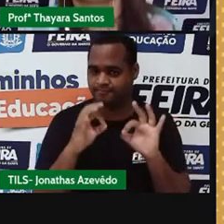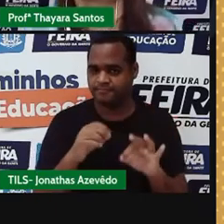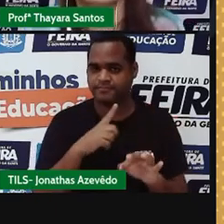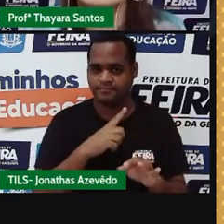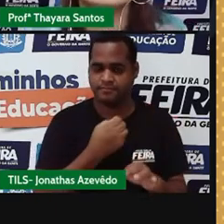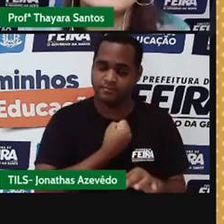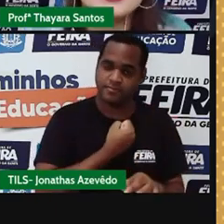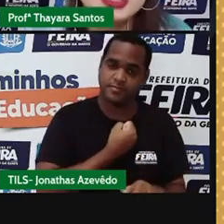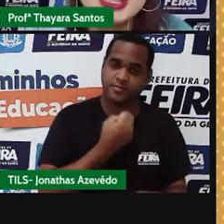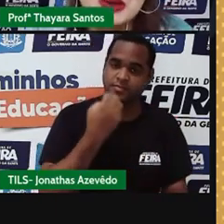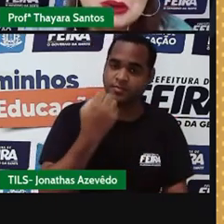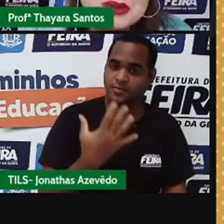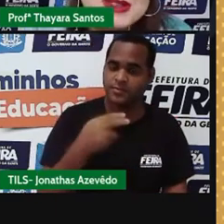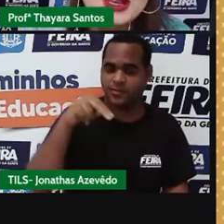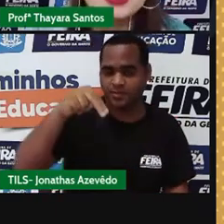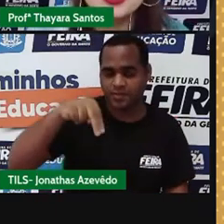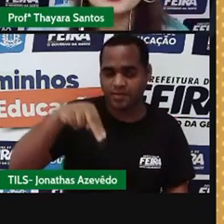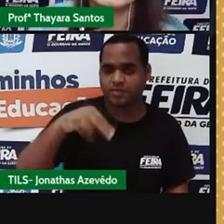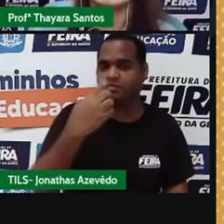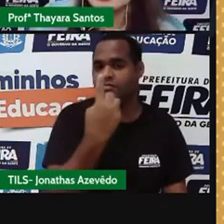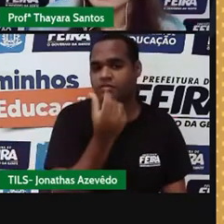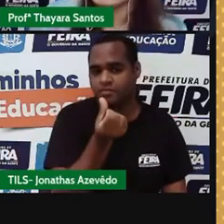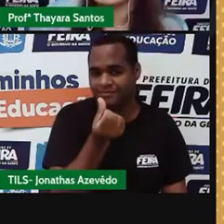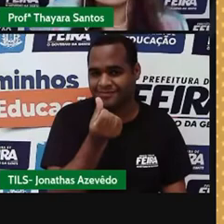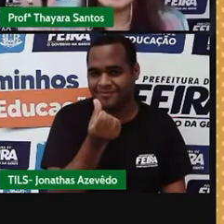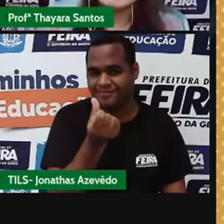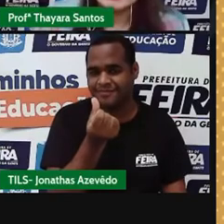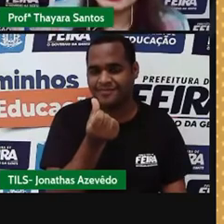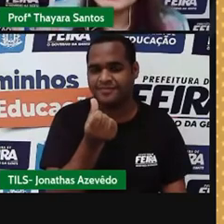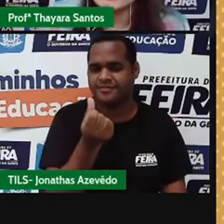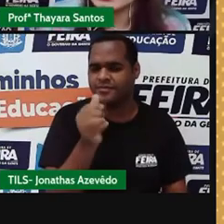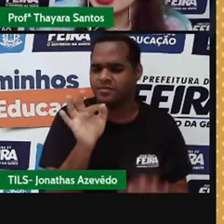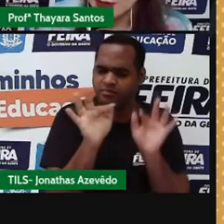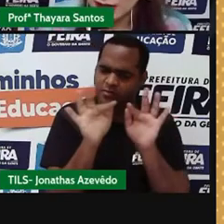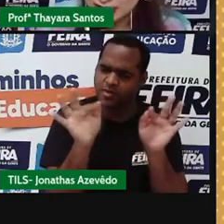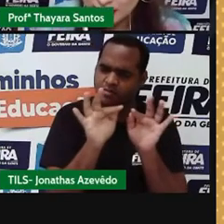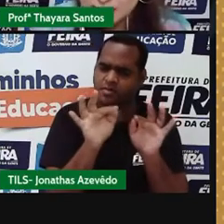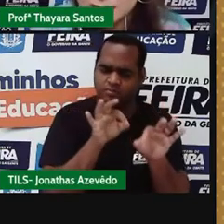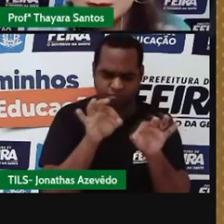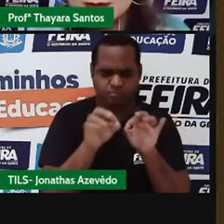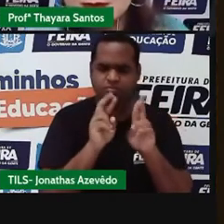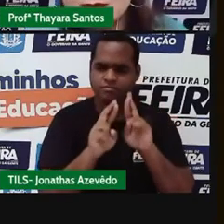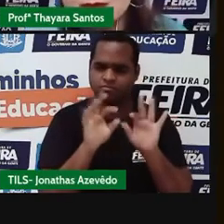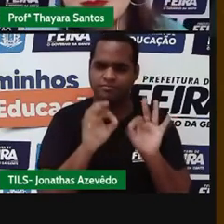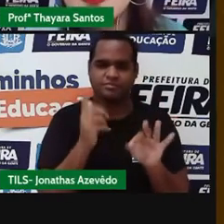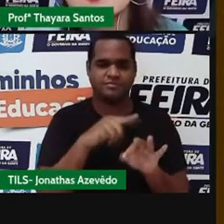de nêutrons do enxofre. Bem simplesinho de resolver, né?